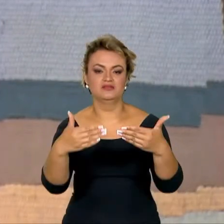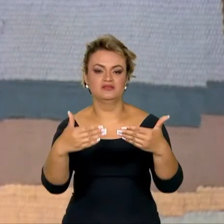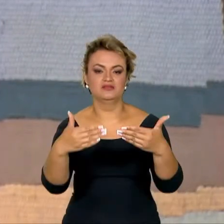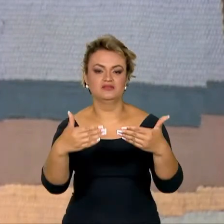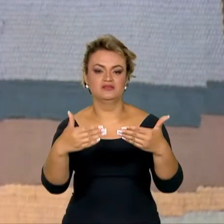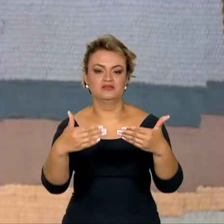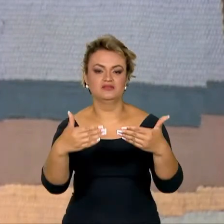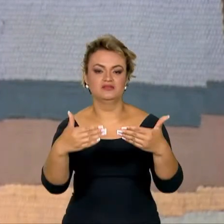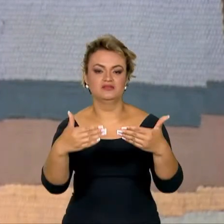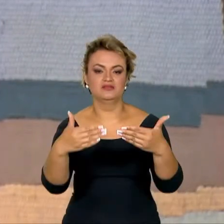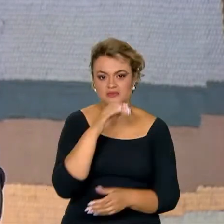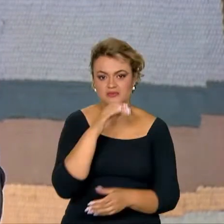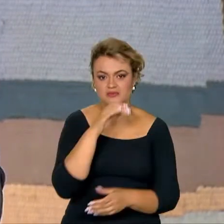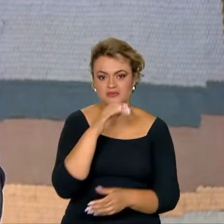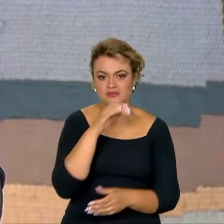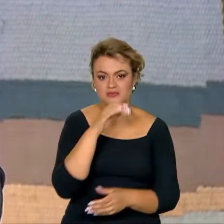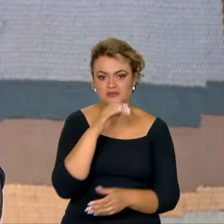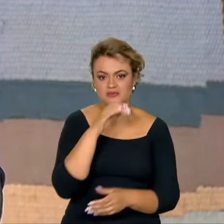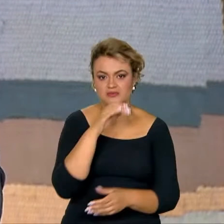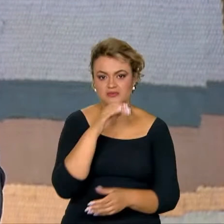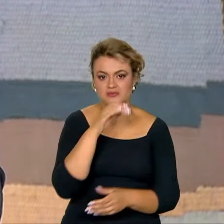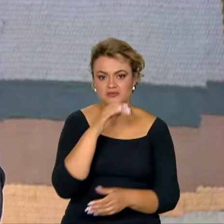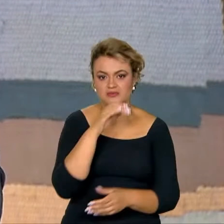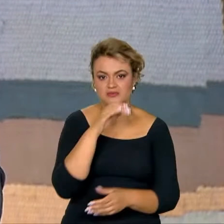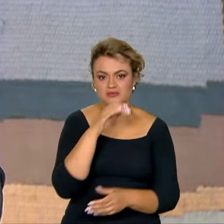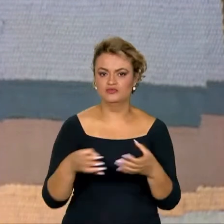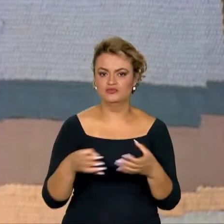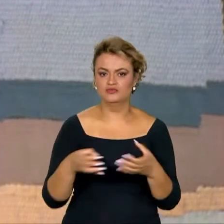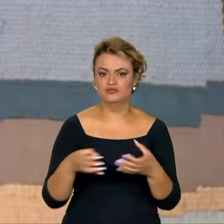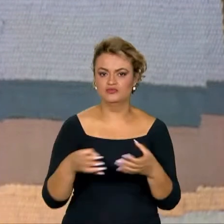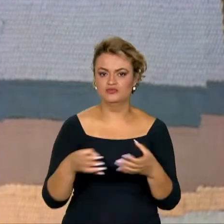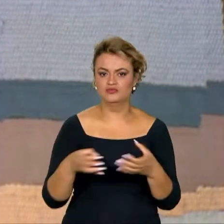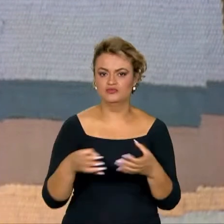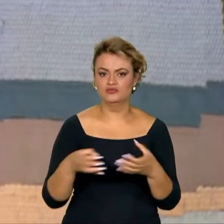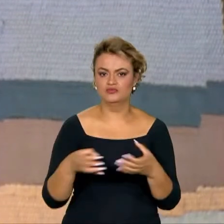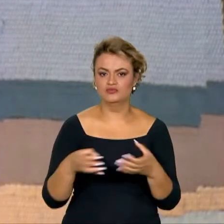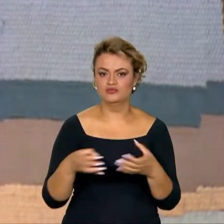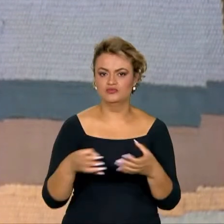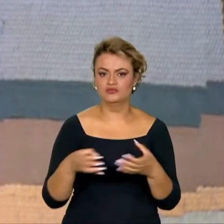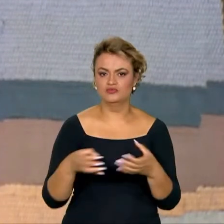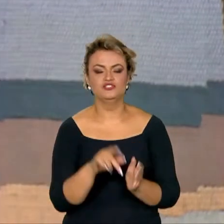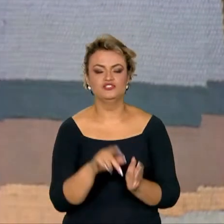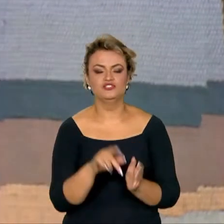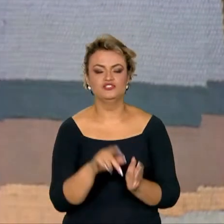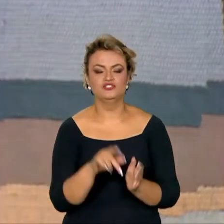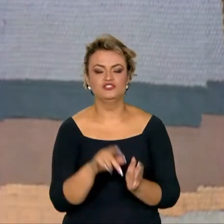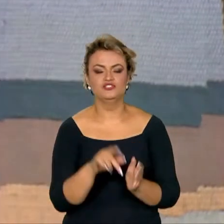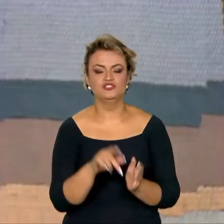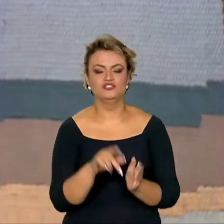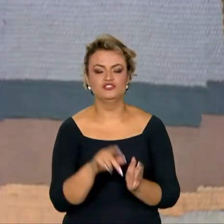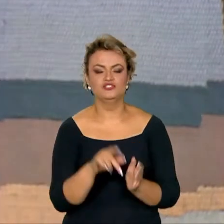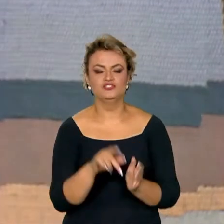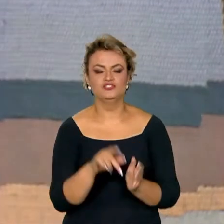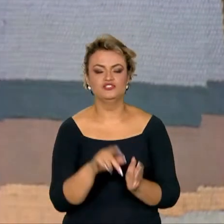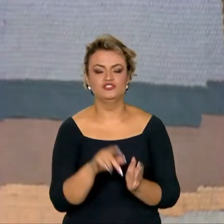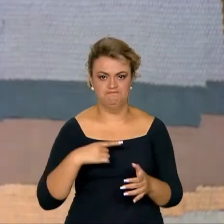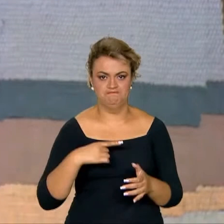votação, projetos que modernizam a legislação de PPP e de concessão.